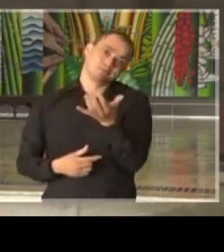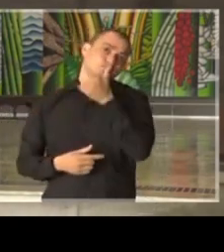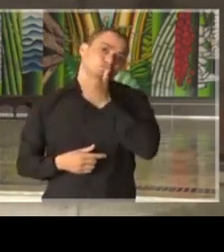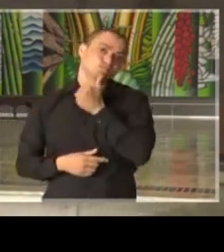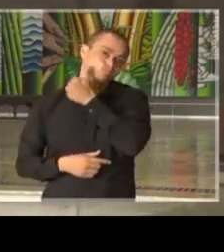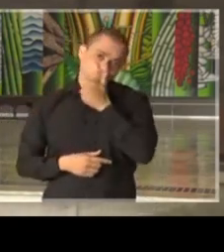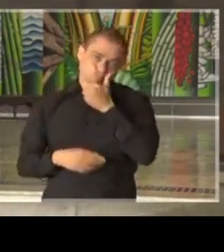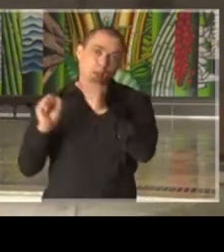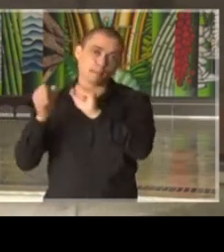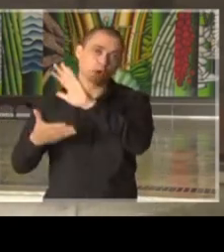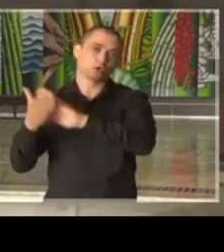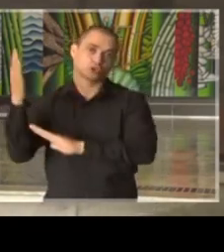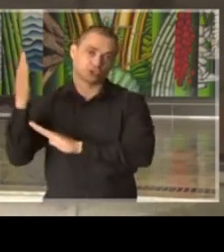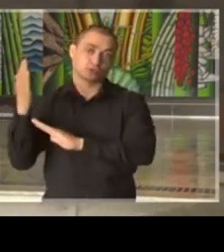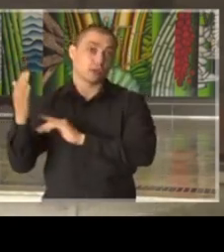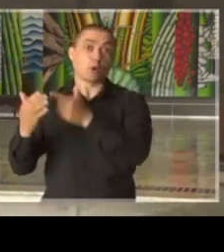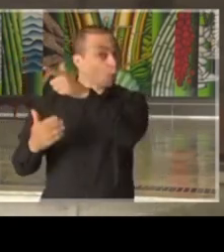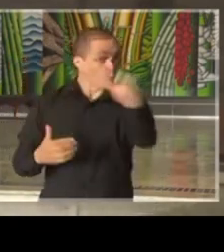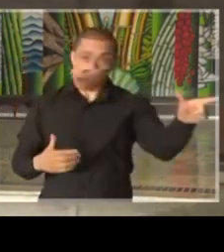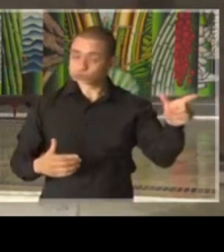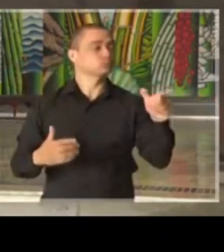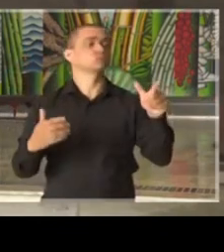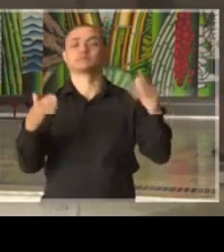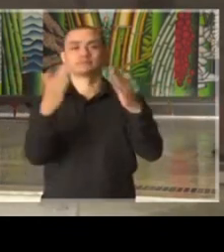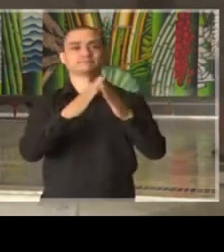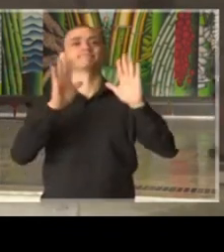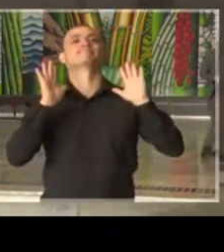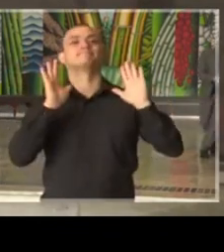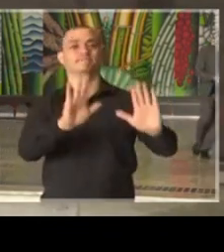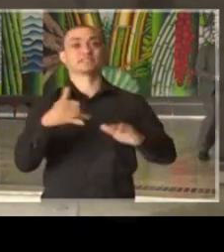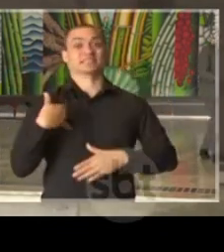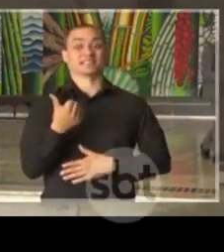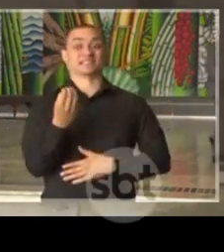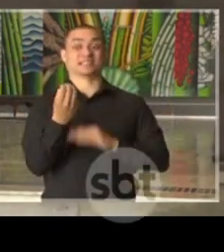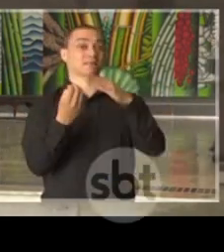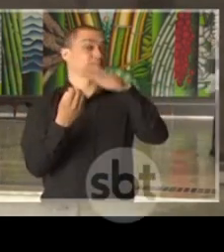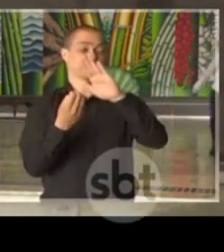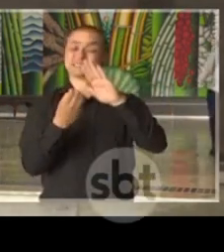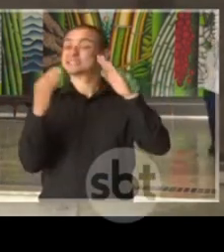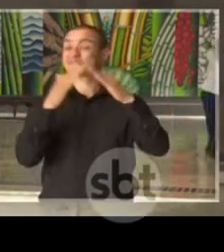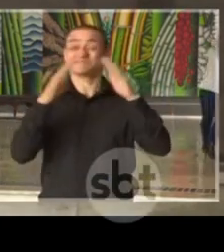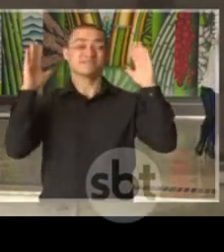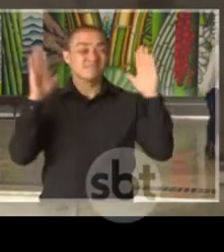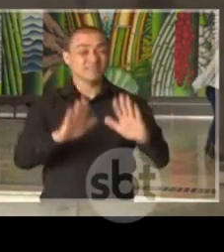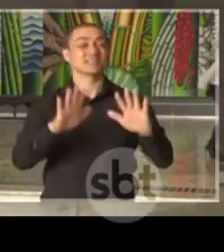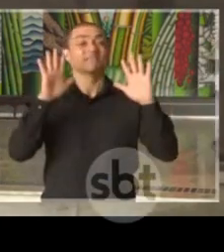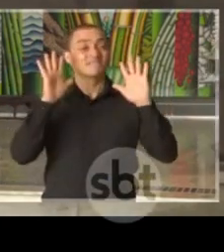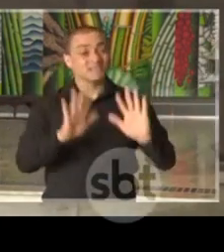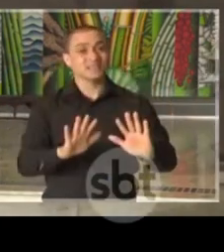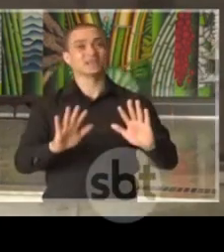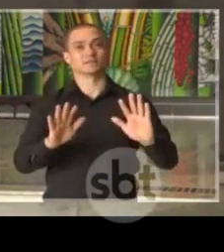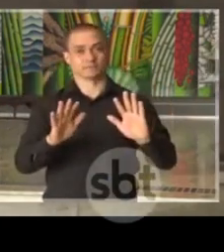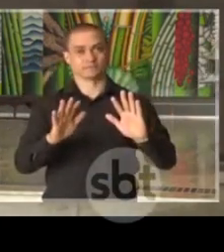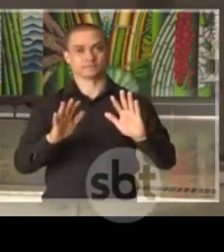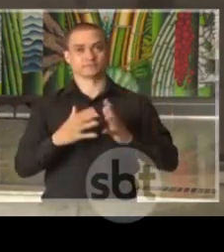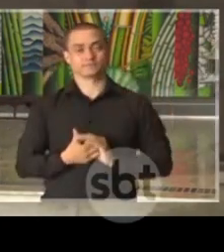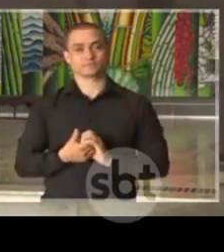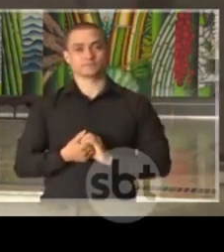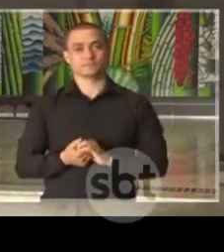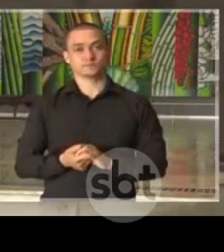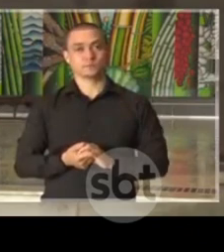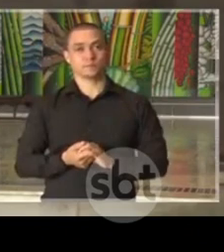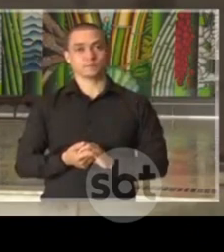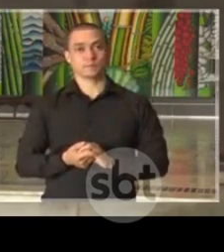poderão sair das suas casas. Todos os demais pessoas com mais de 60 anos devem permanecer em casa.